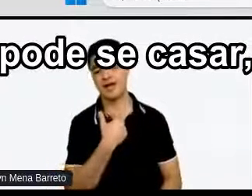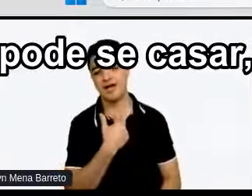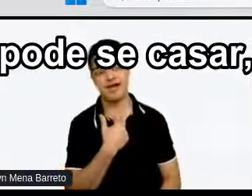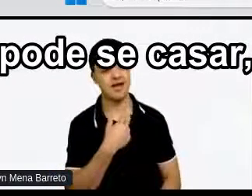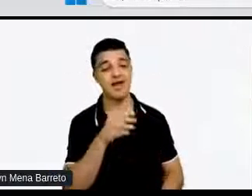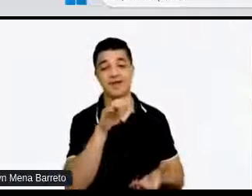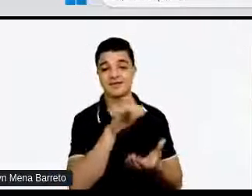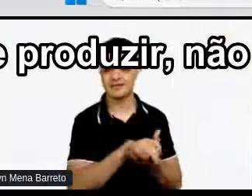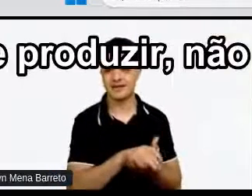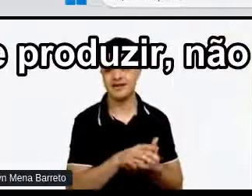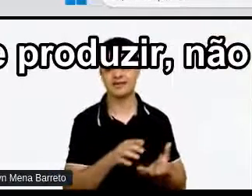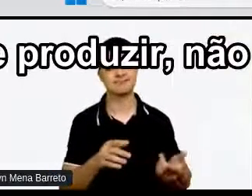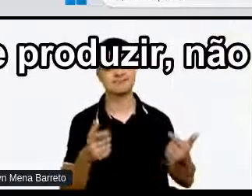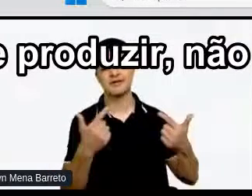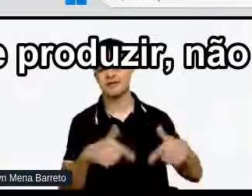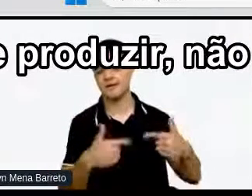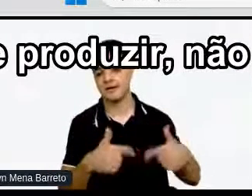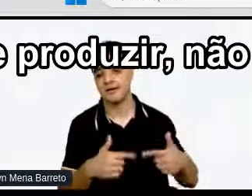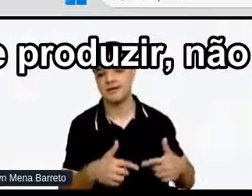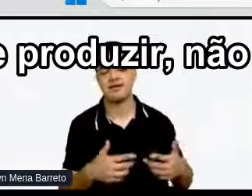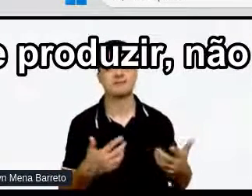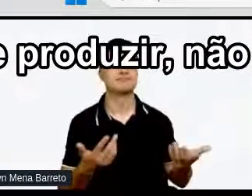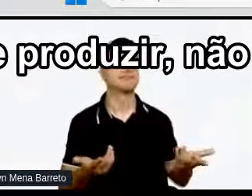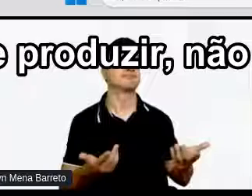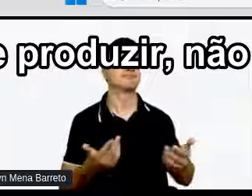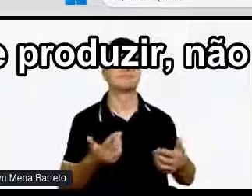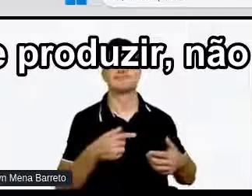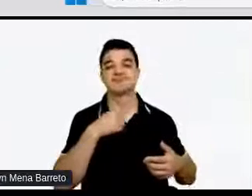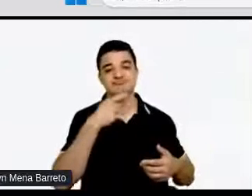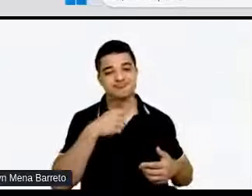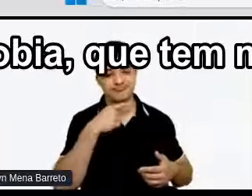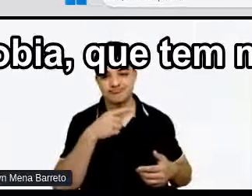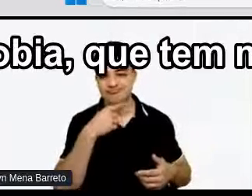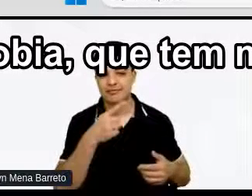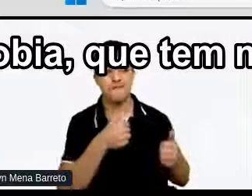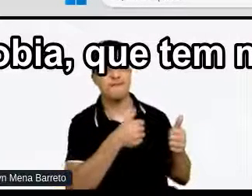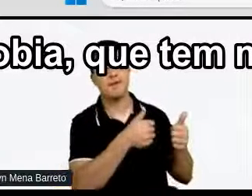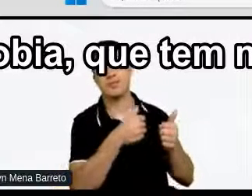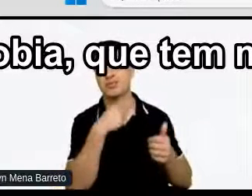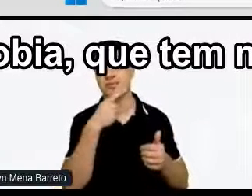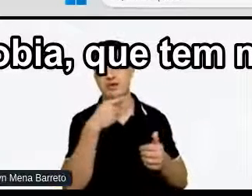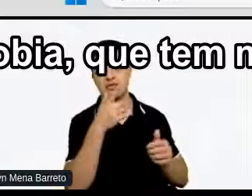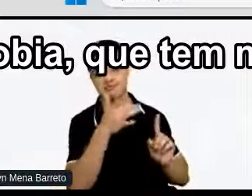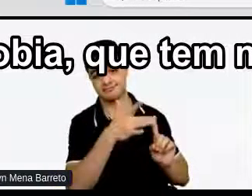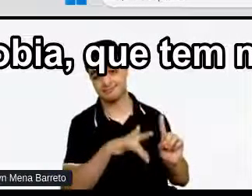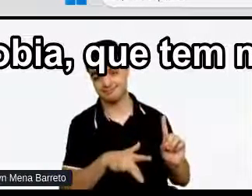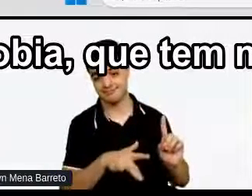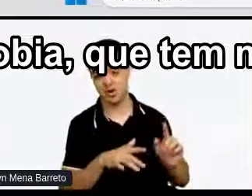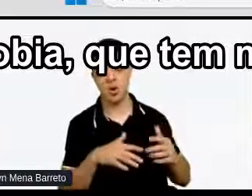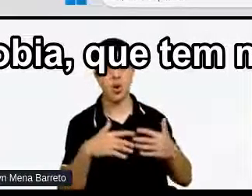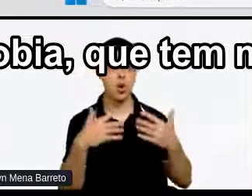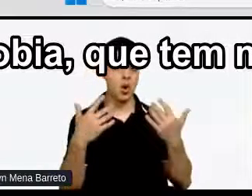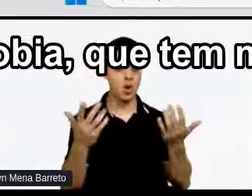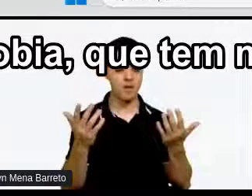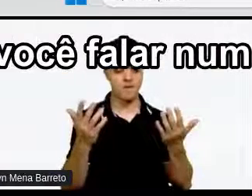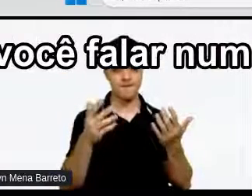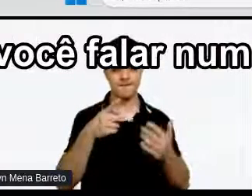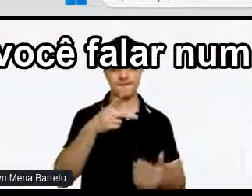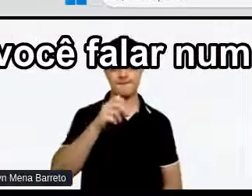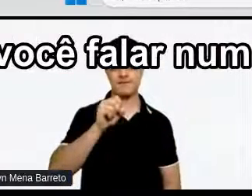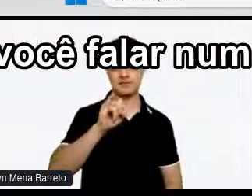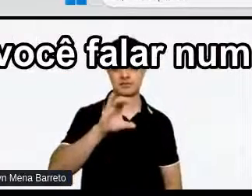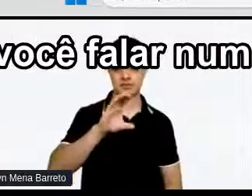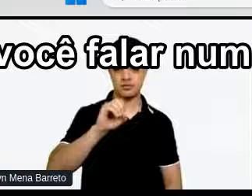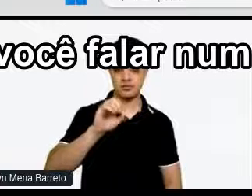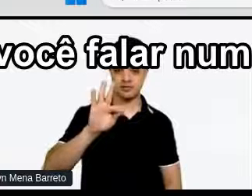pode trabalhar Não pode produzir Não pode ser bem sucedida E a psicofobia Que tem muito a ver Com a questão Assim Se